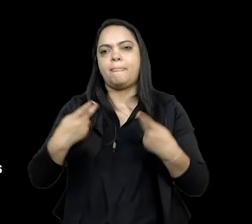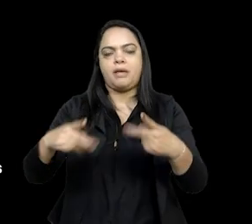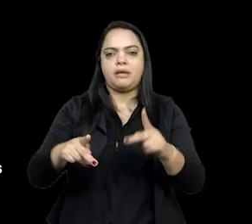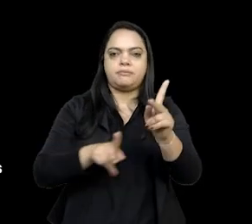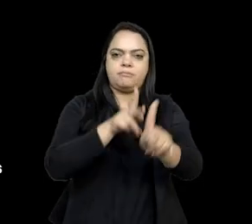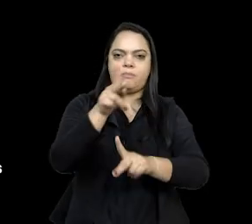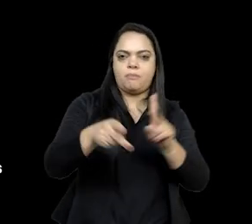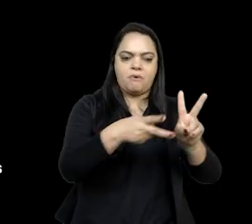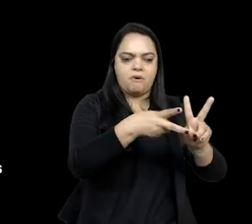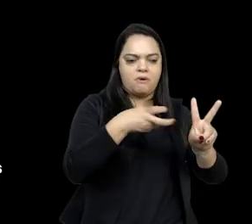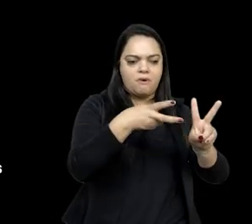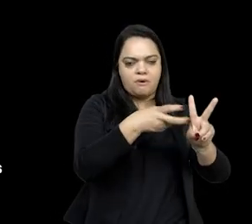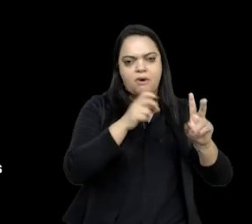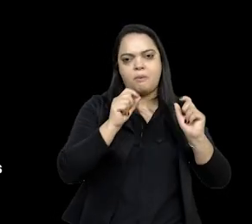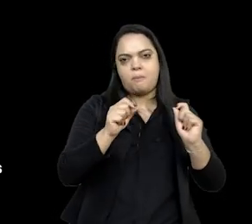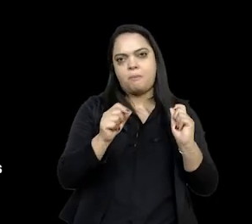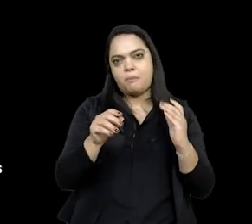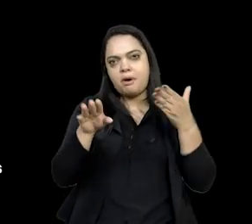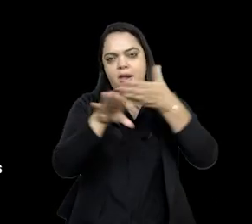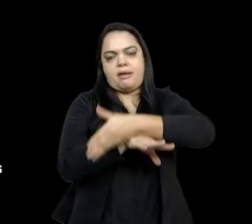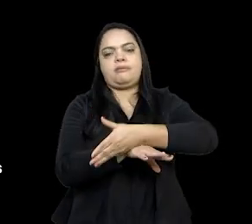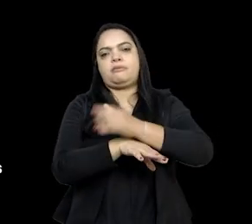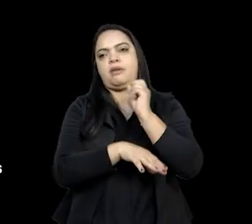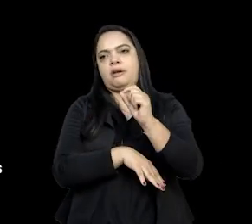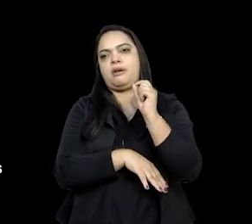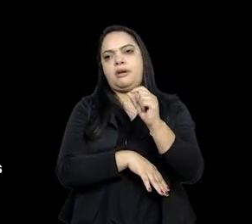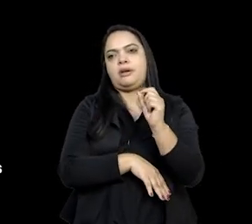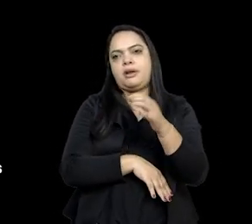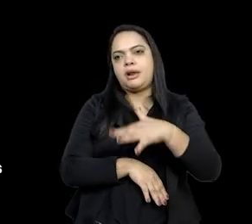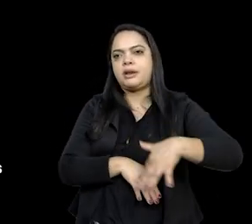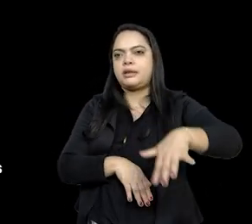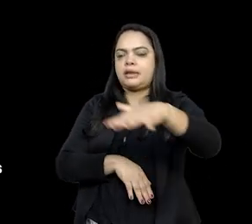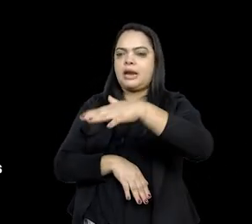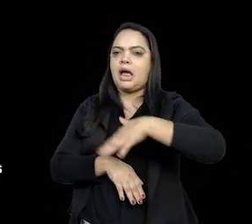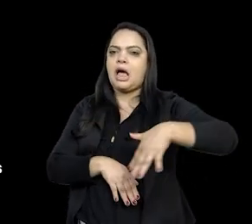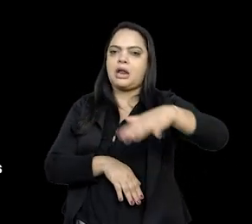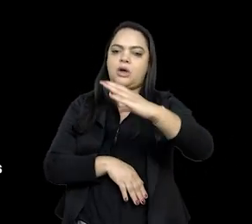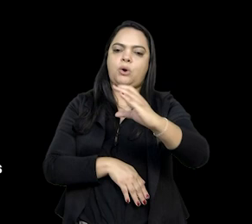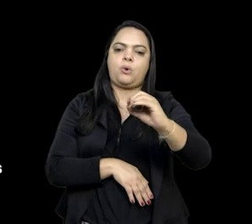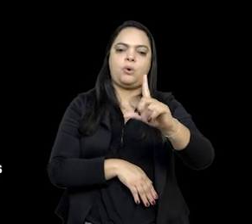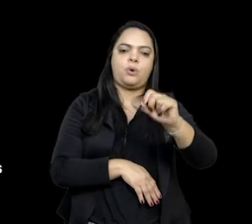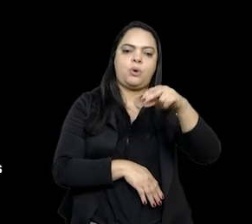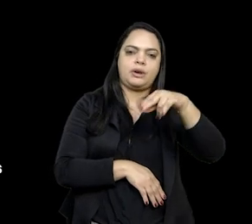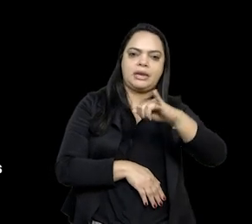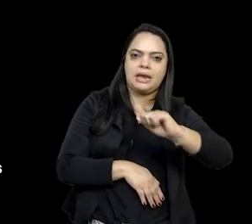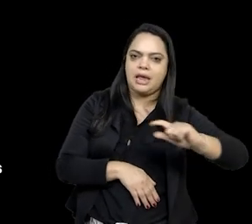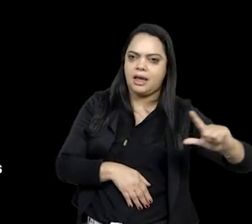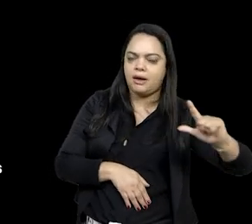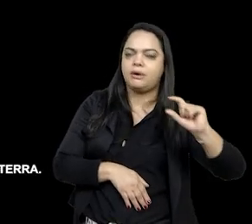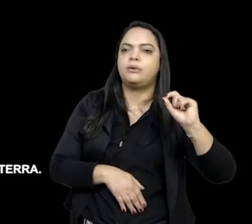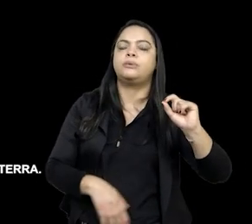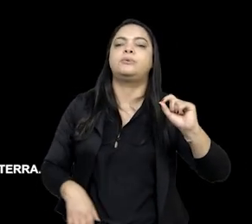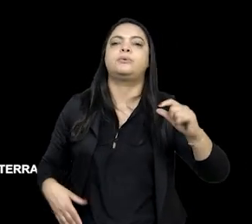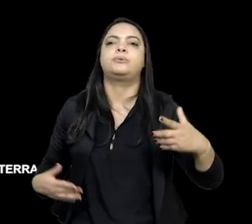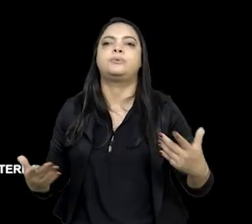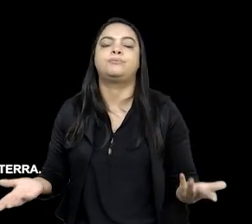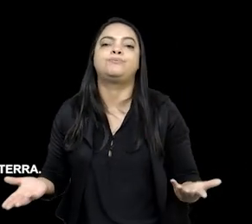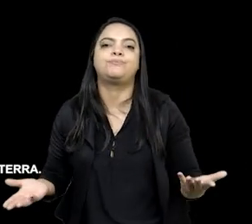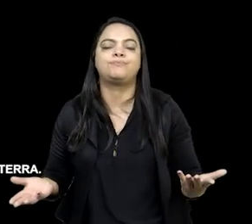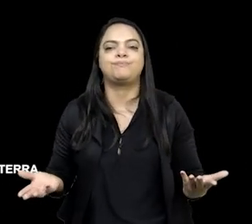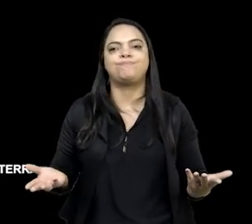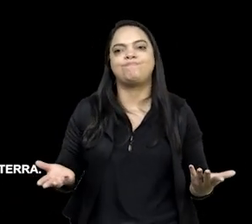que foram introduzidos na área, no espaço colonial, espaço de estado-nação, muitas vezes eles,